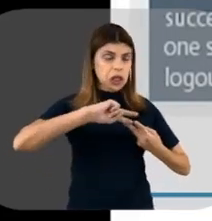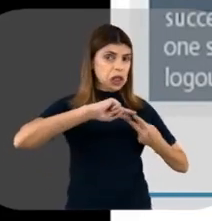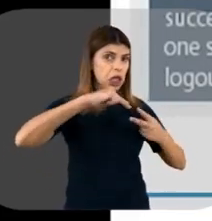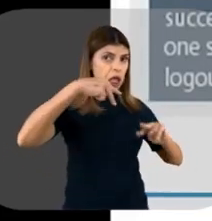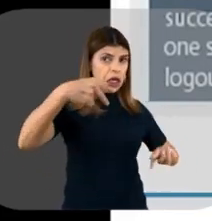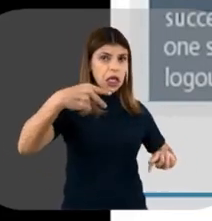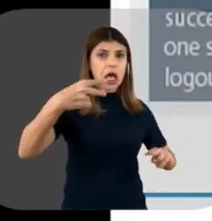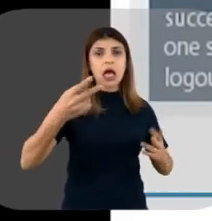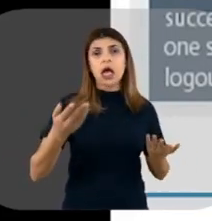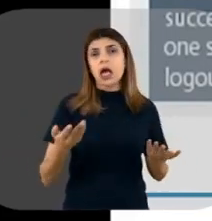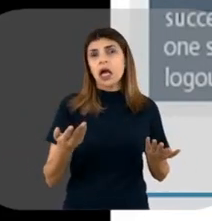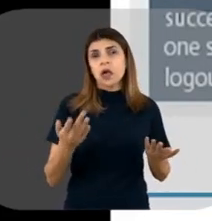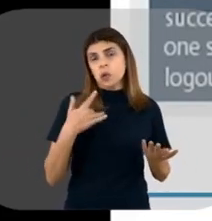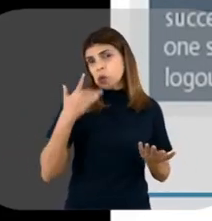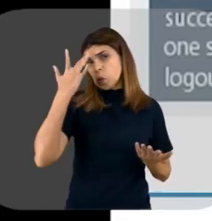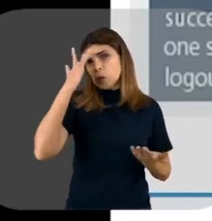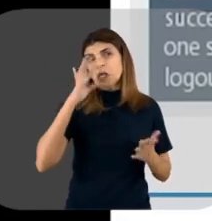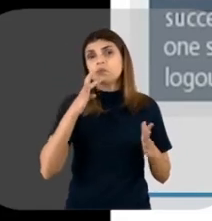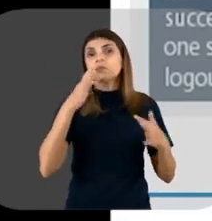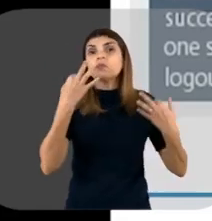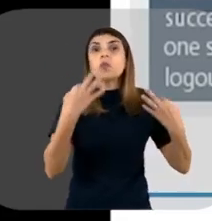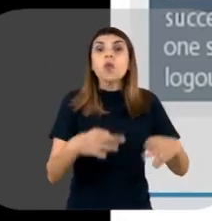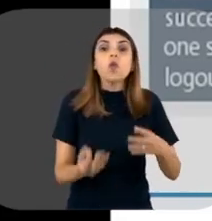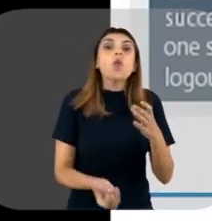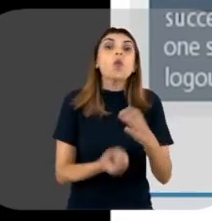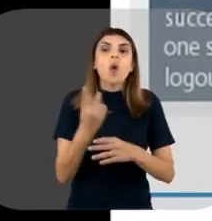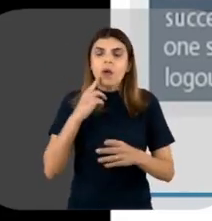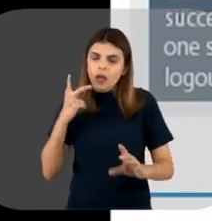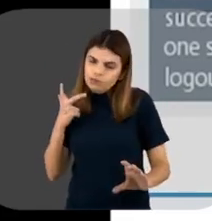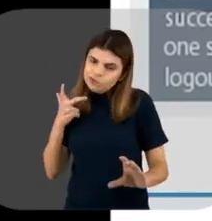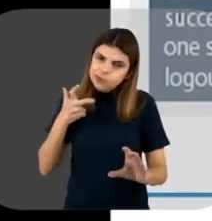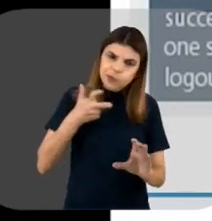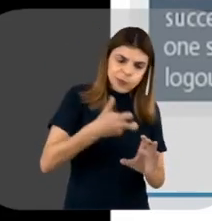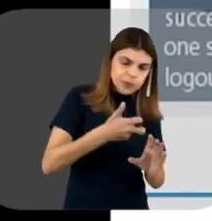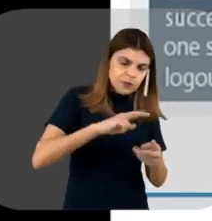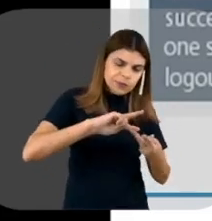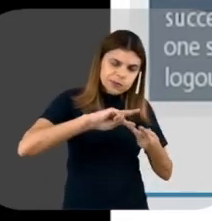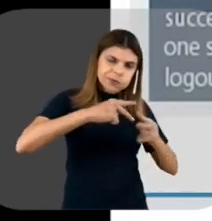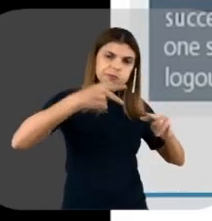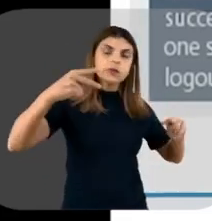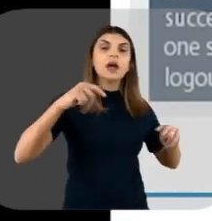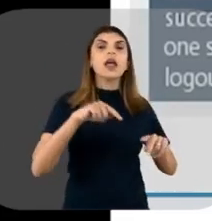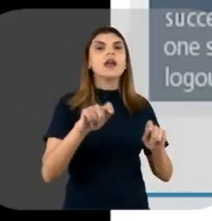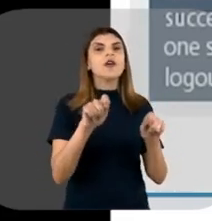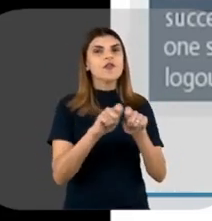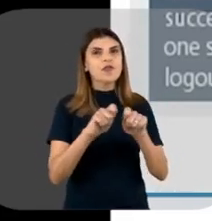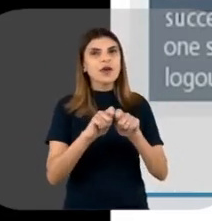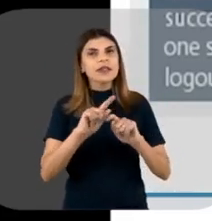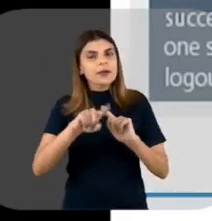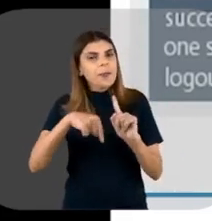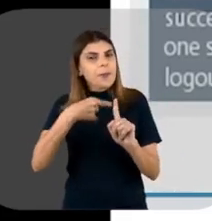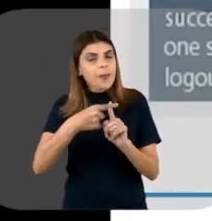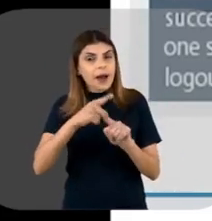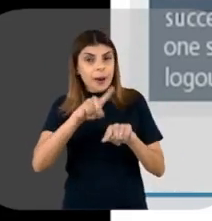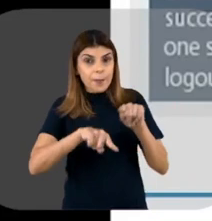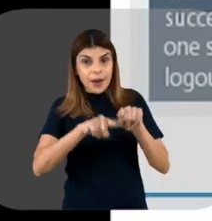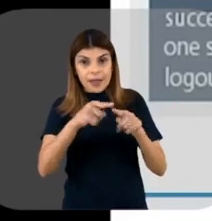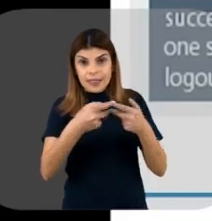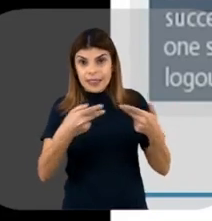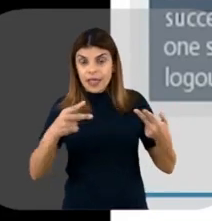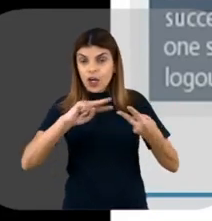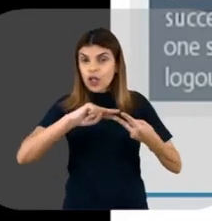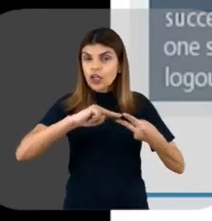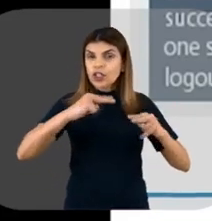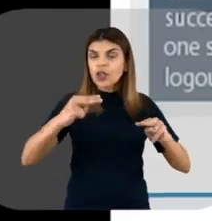de... Eu não sei exatamente qual foi, né? Mas eles fizeram a inserção de um material genético